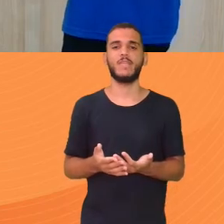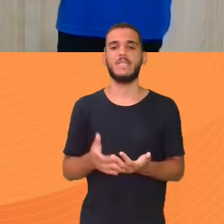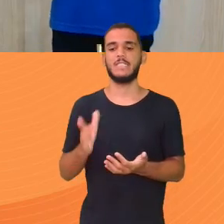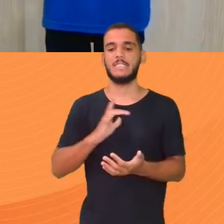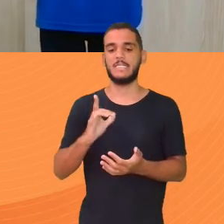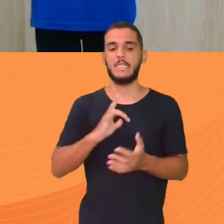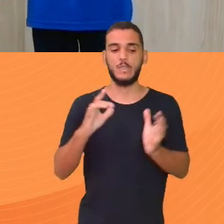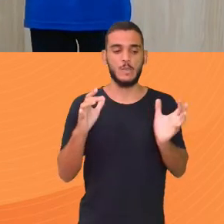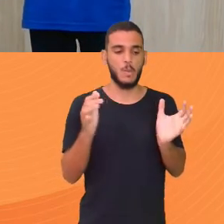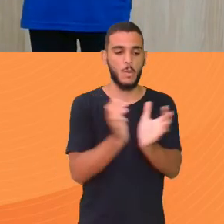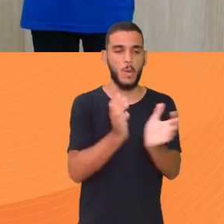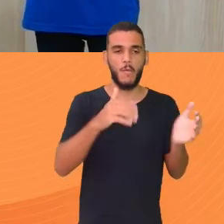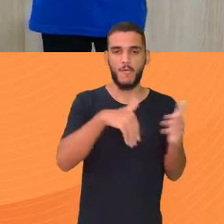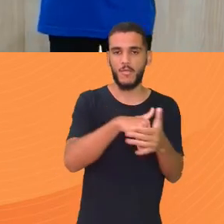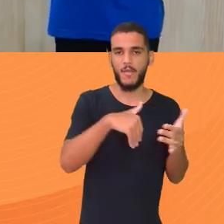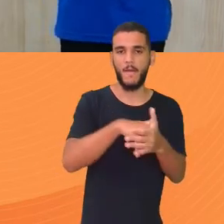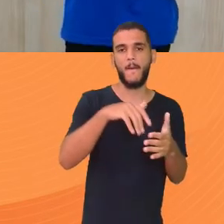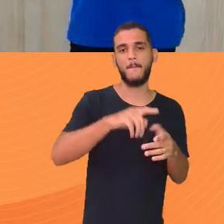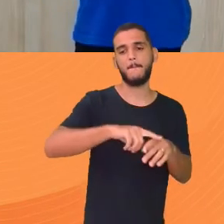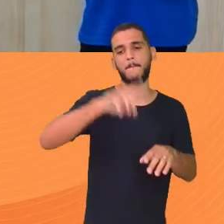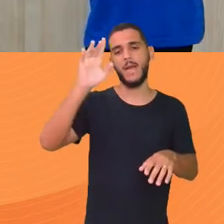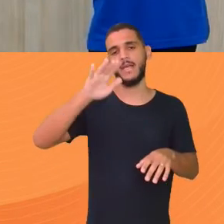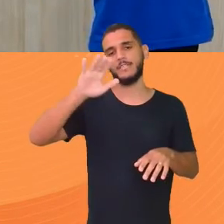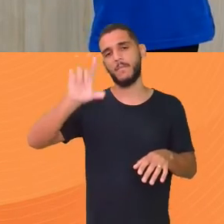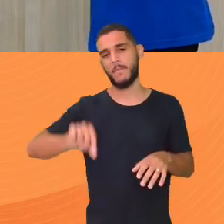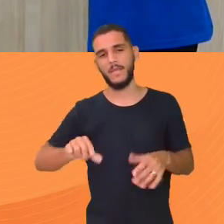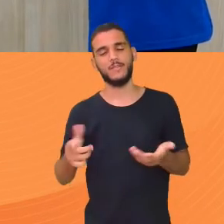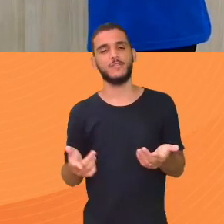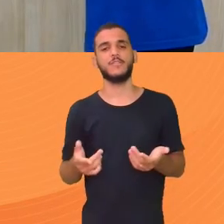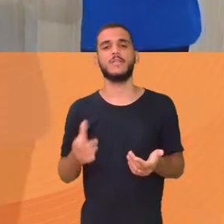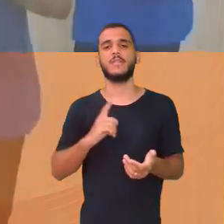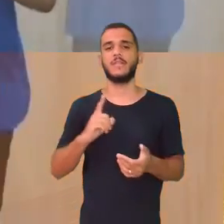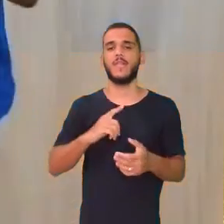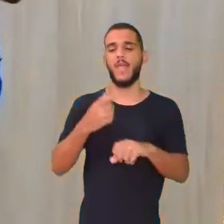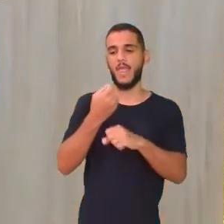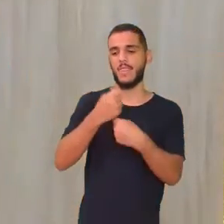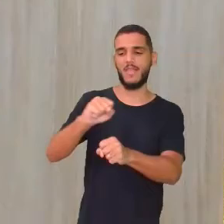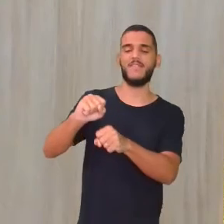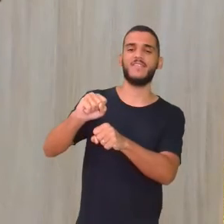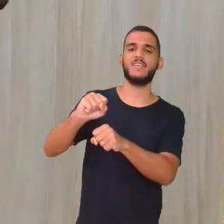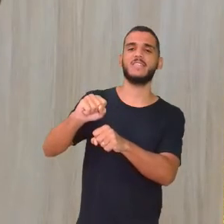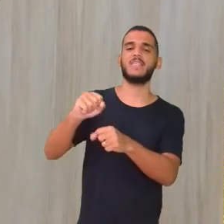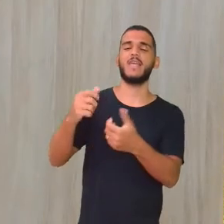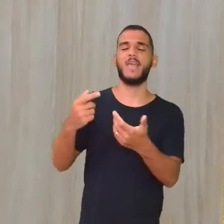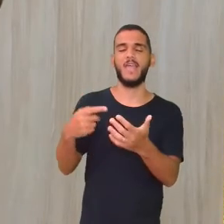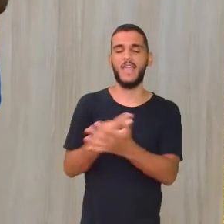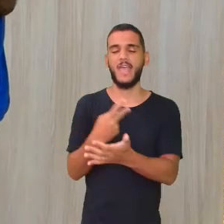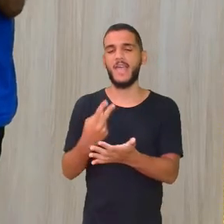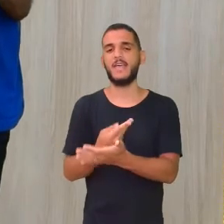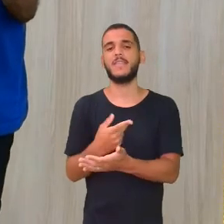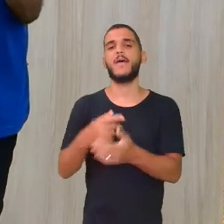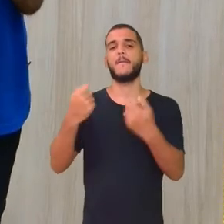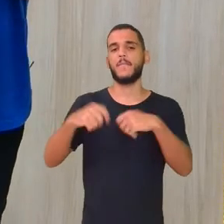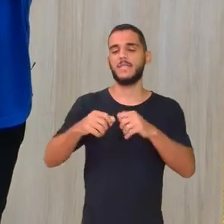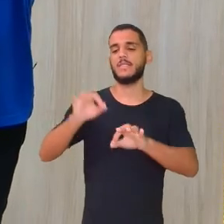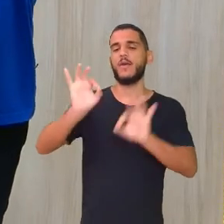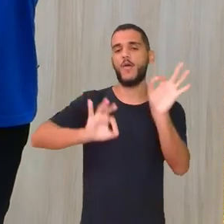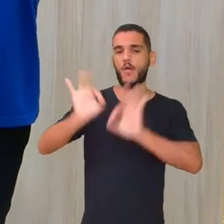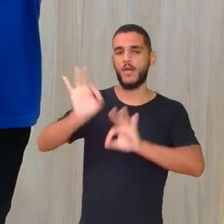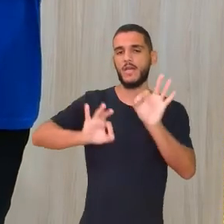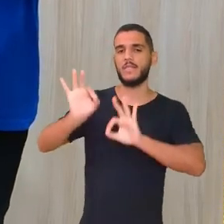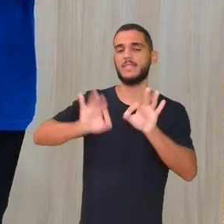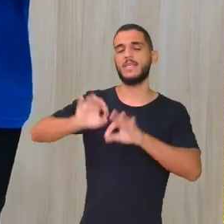time vai fazer Mais gols hoje Menos gols amanhã A defesa mais vazada É o time que faz Ou seja A estatística te